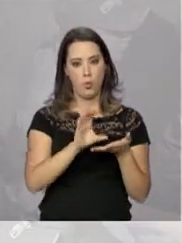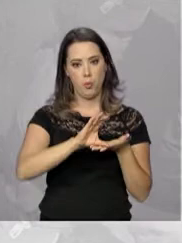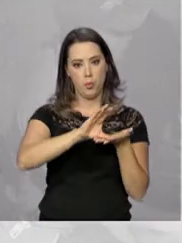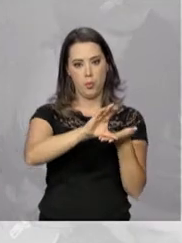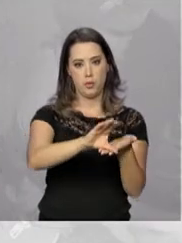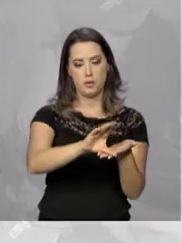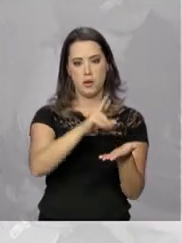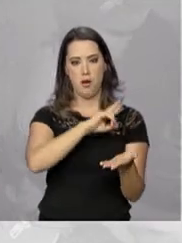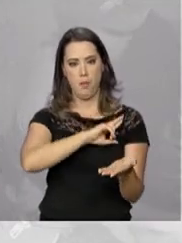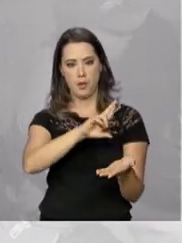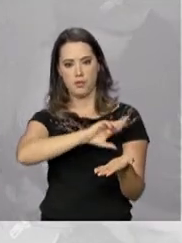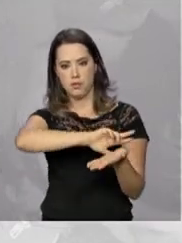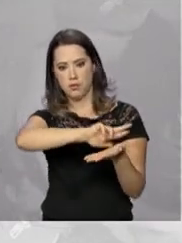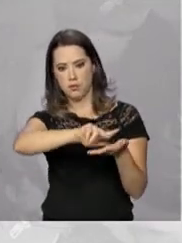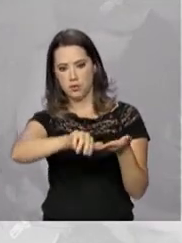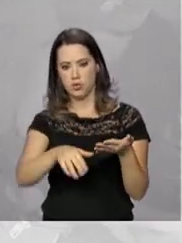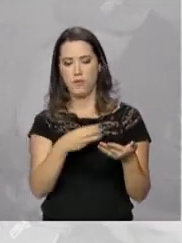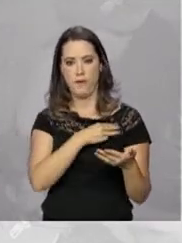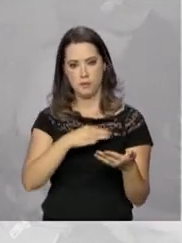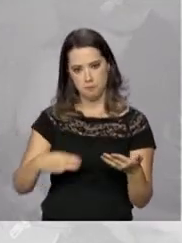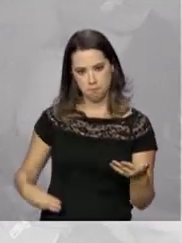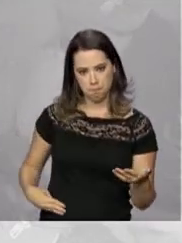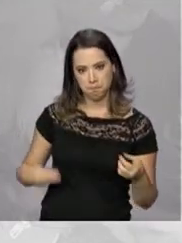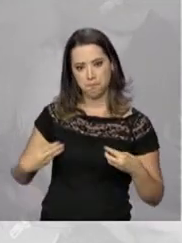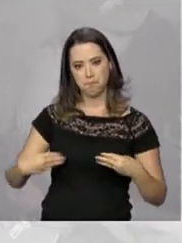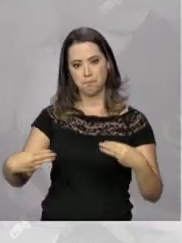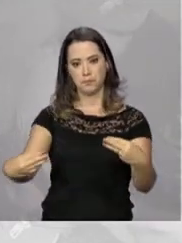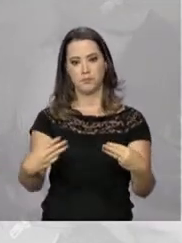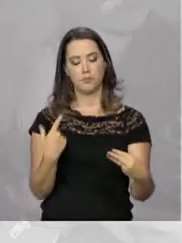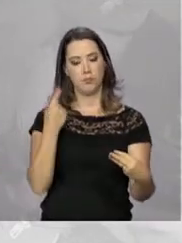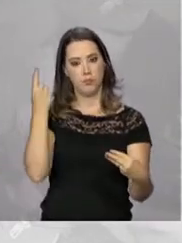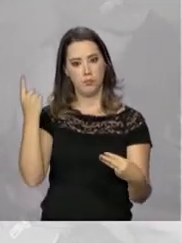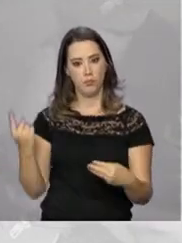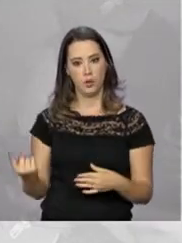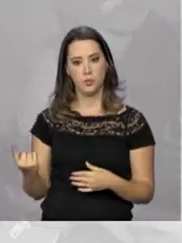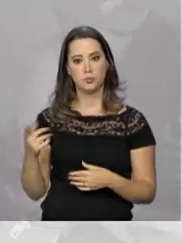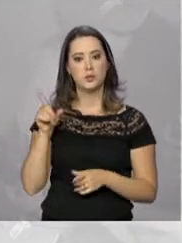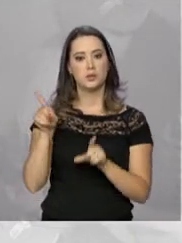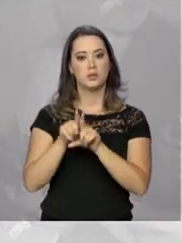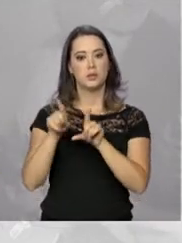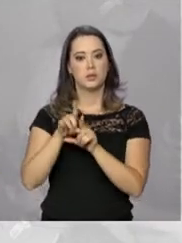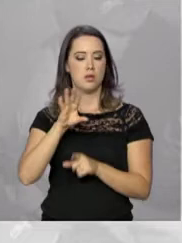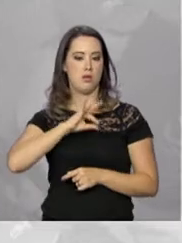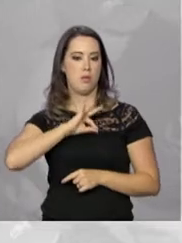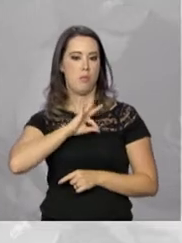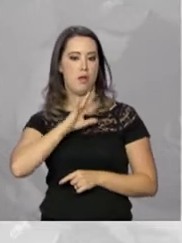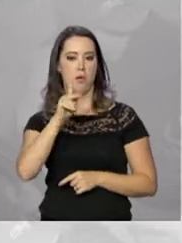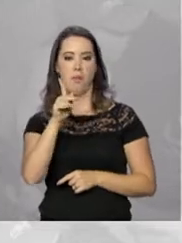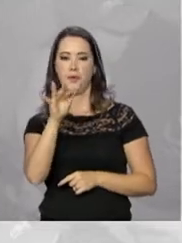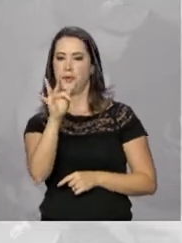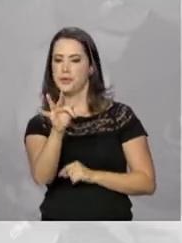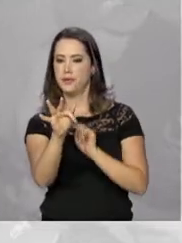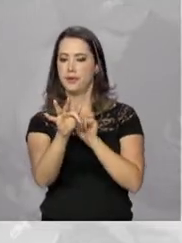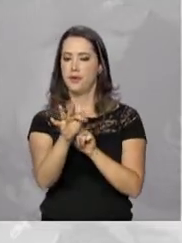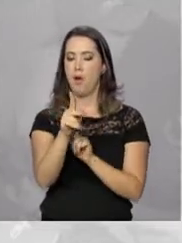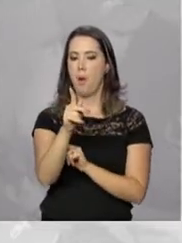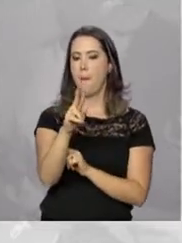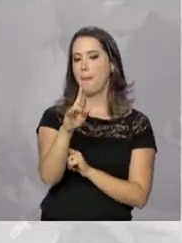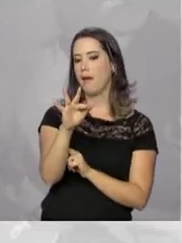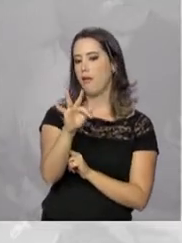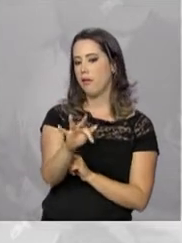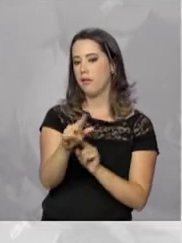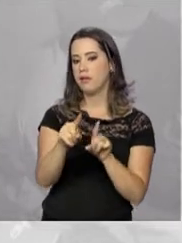ministérios como o da Segurança Pública, Defesa e Direitos Humanos, e de integrantes das Polícias Federal e Rodoviária Federal, das